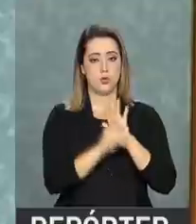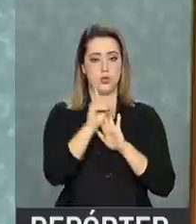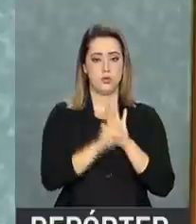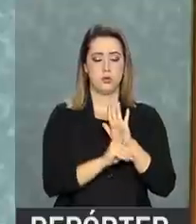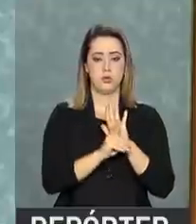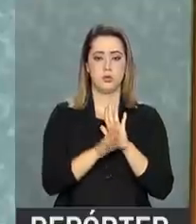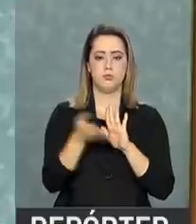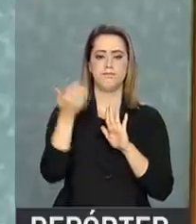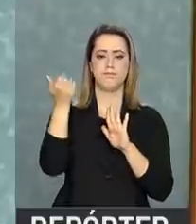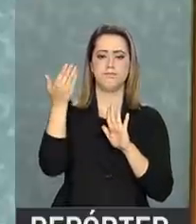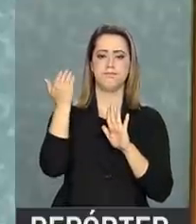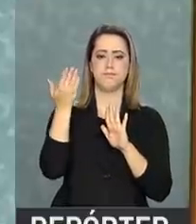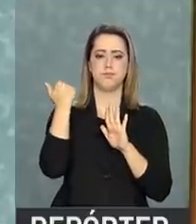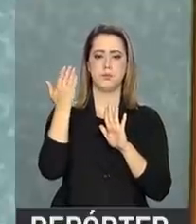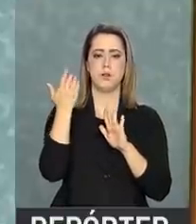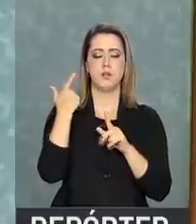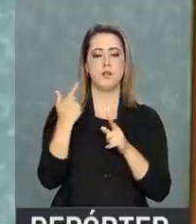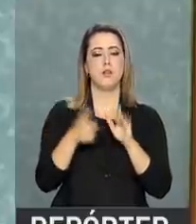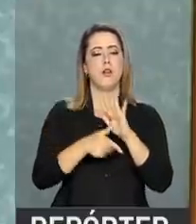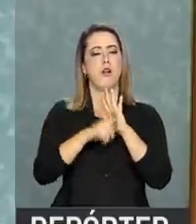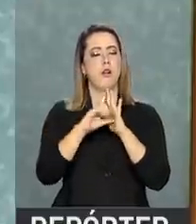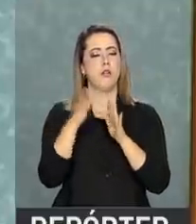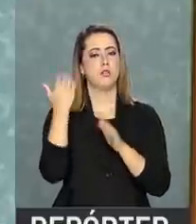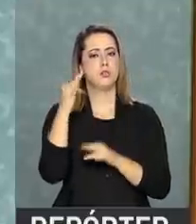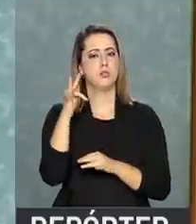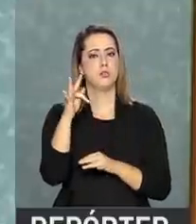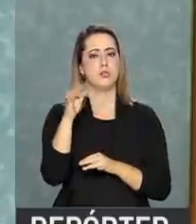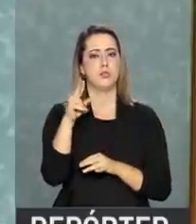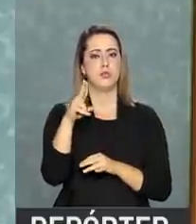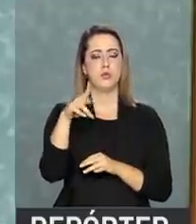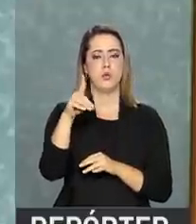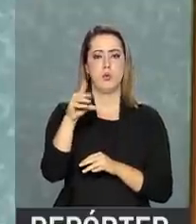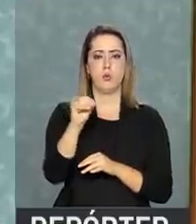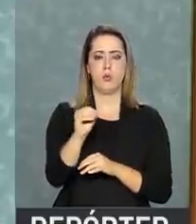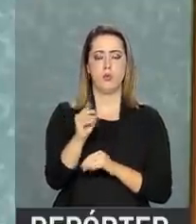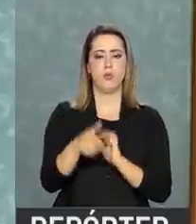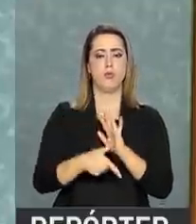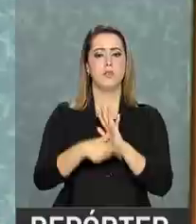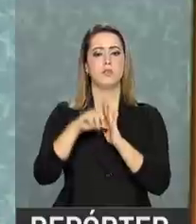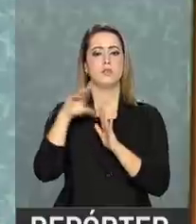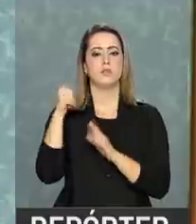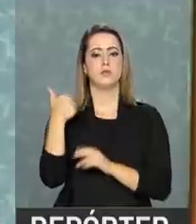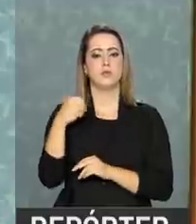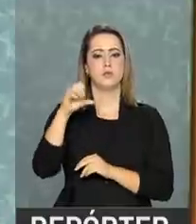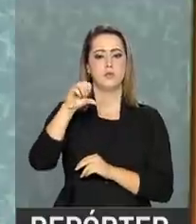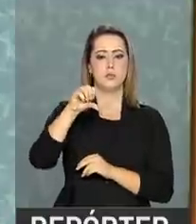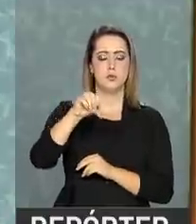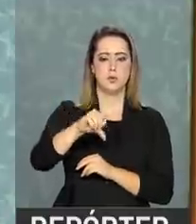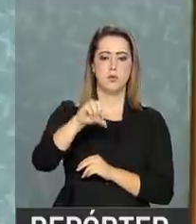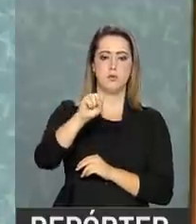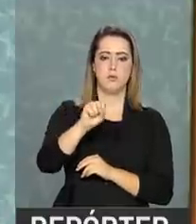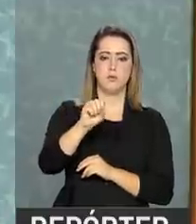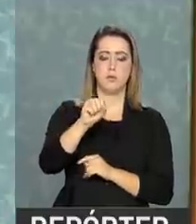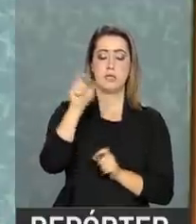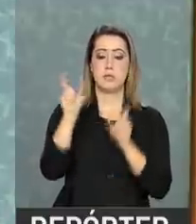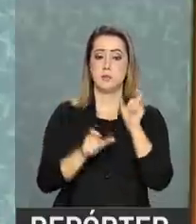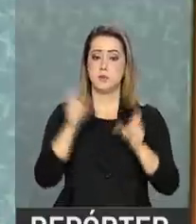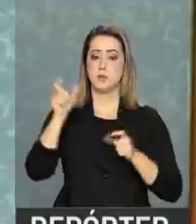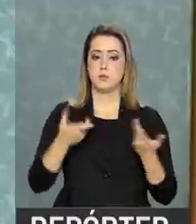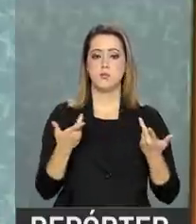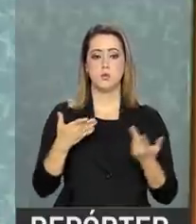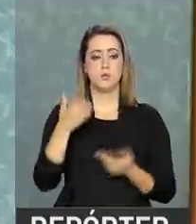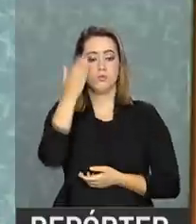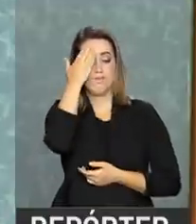antigo, era um fundo de contribuições anteriores a 1988, algumas pessoas